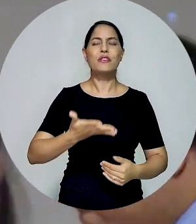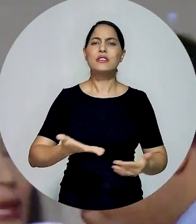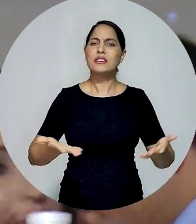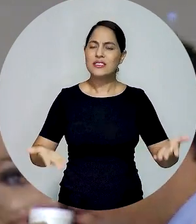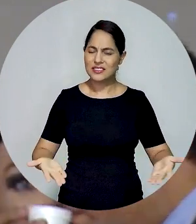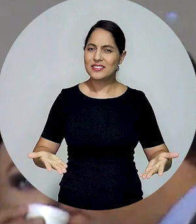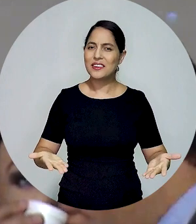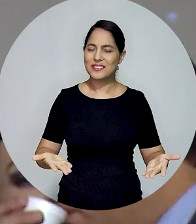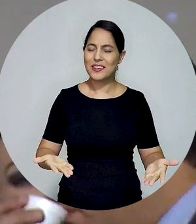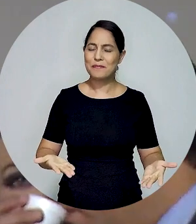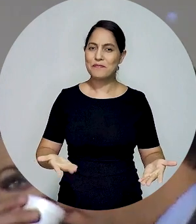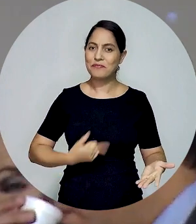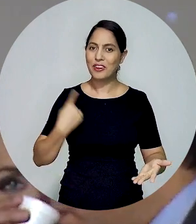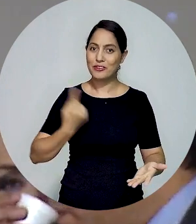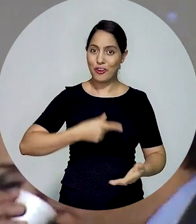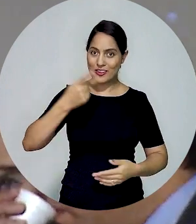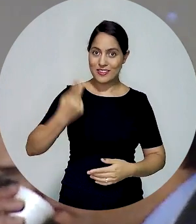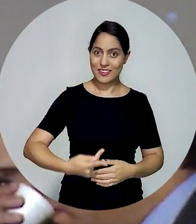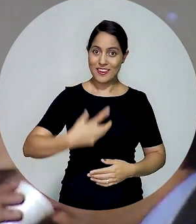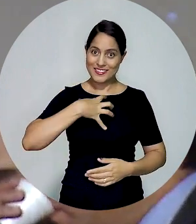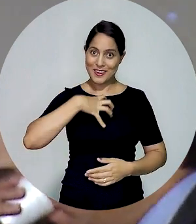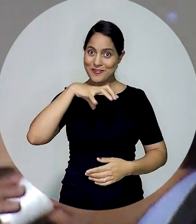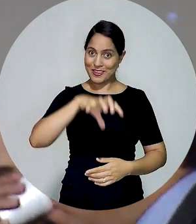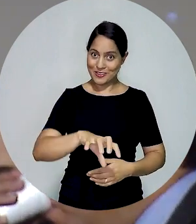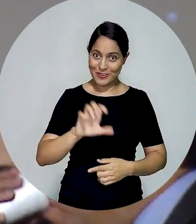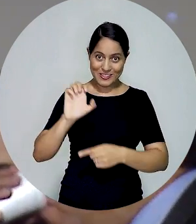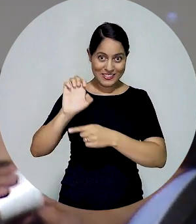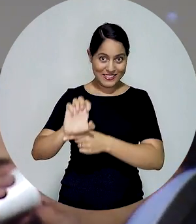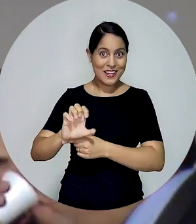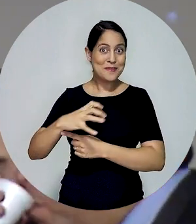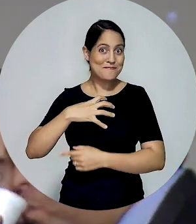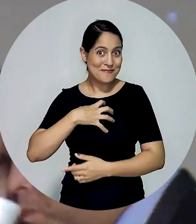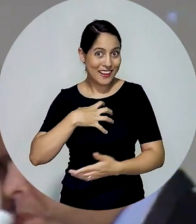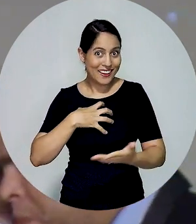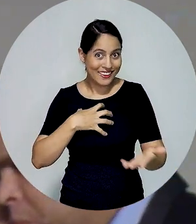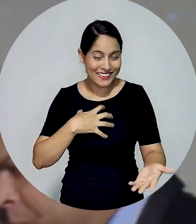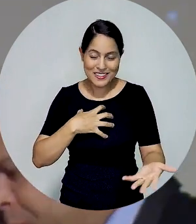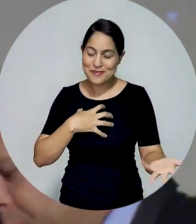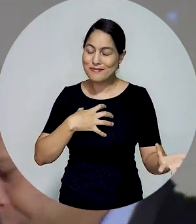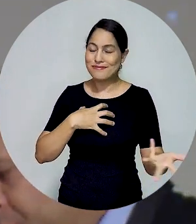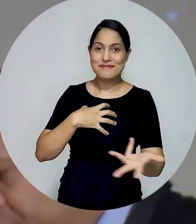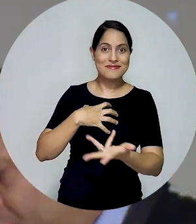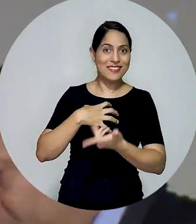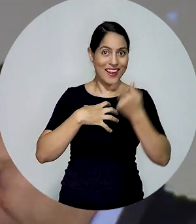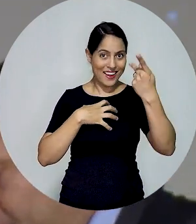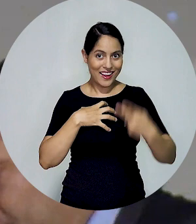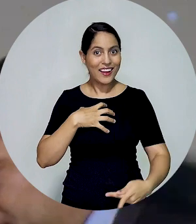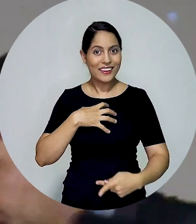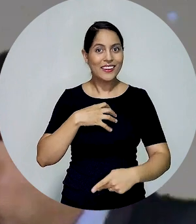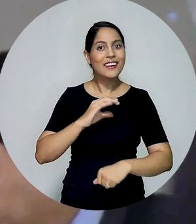Advocacia. E como nós estamos em Salvador, eu tenho